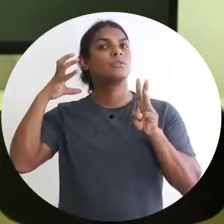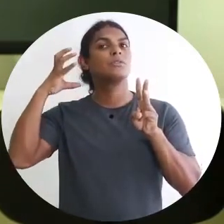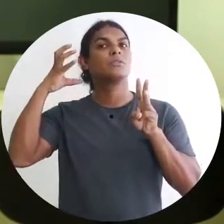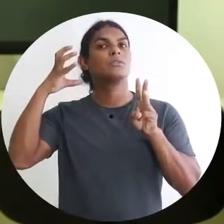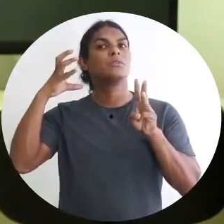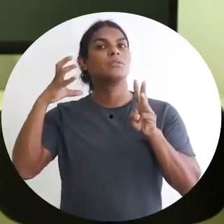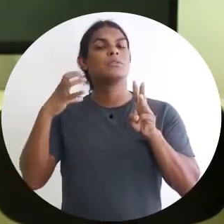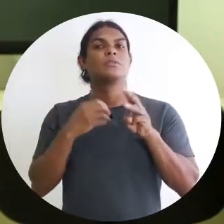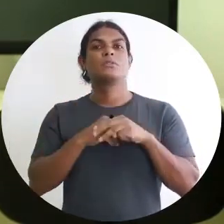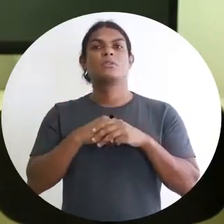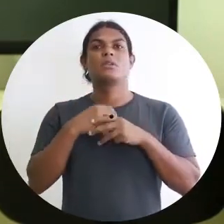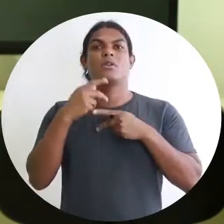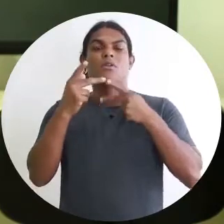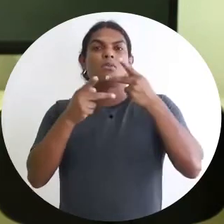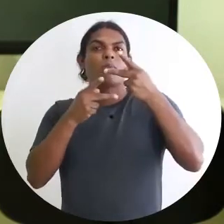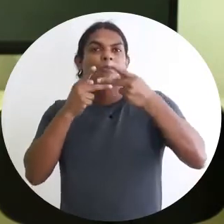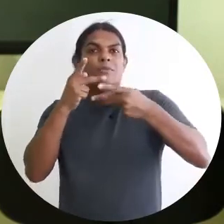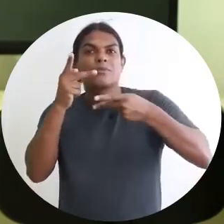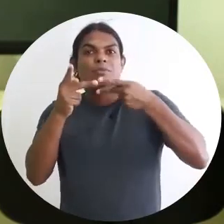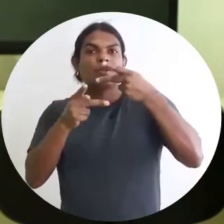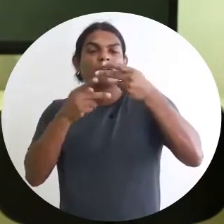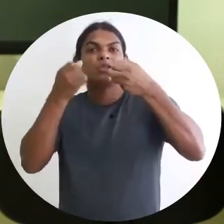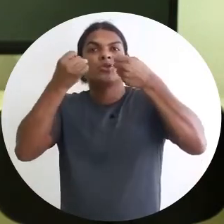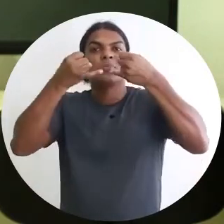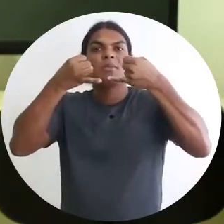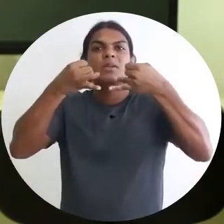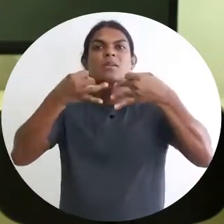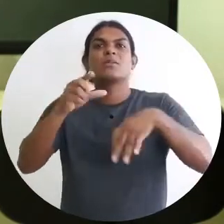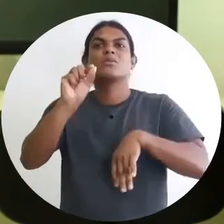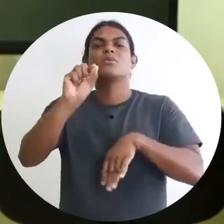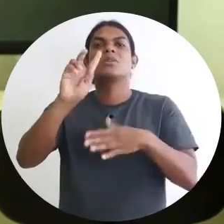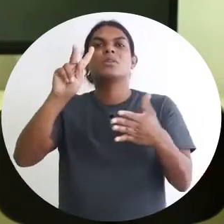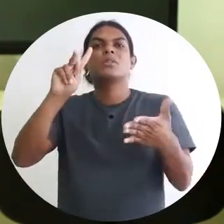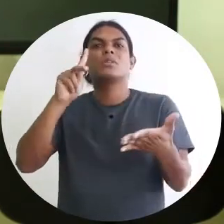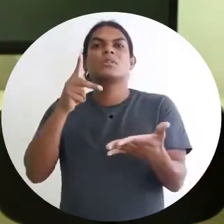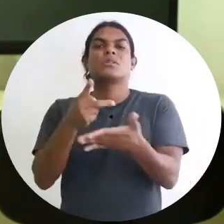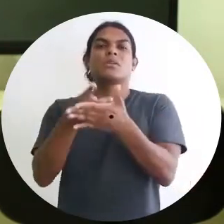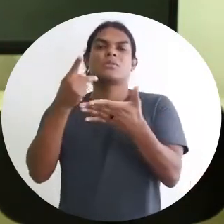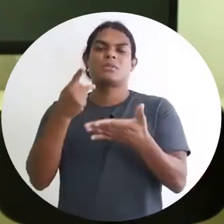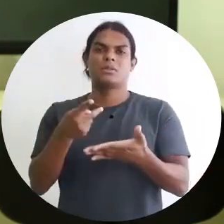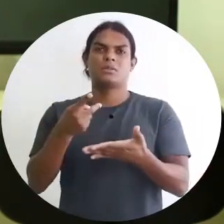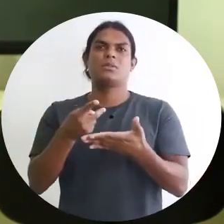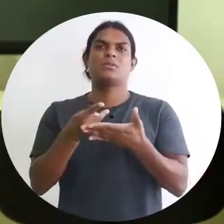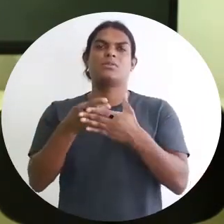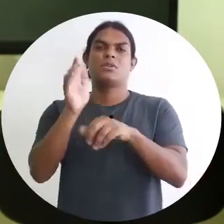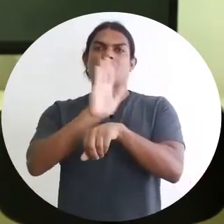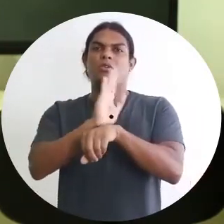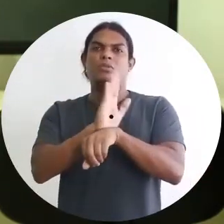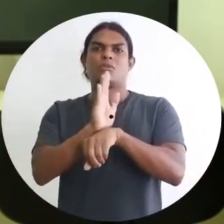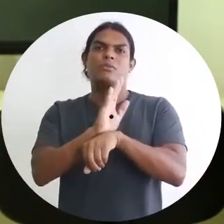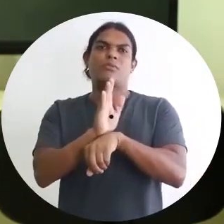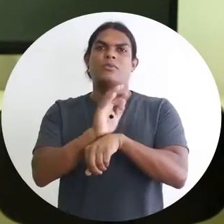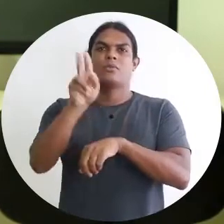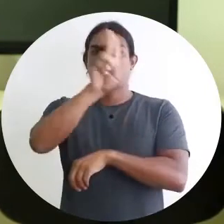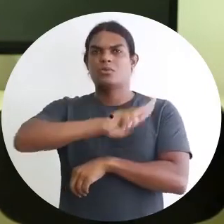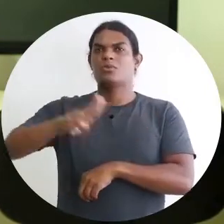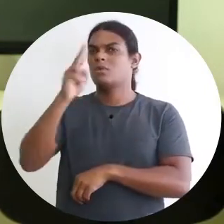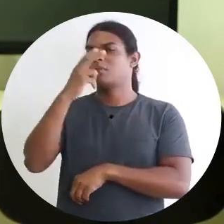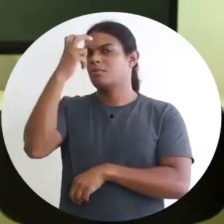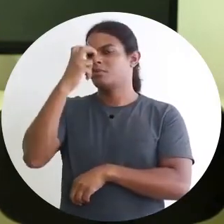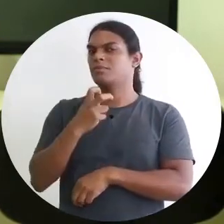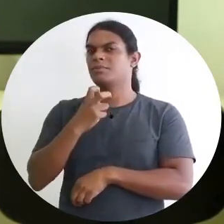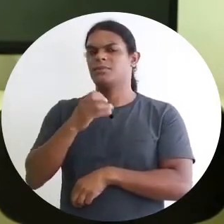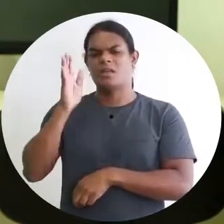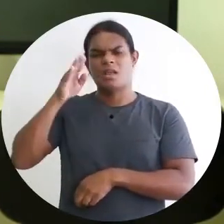uma diferenciada, descrevendo as imagens que passam no filme. Em alguns locais aqui do Recife, a gente já tem essas